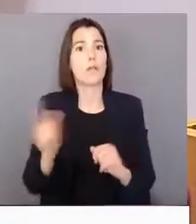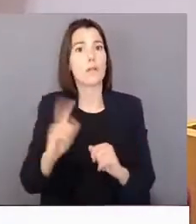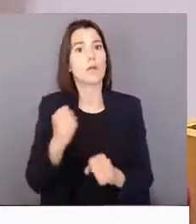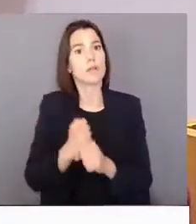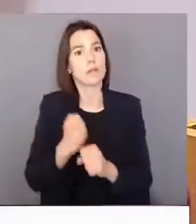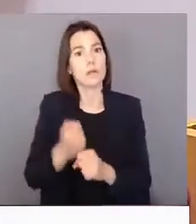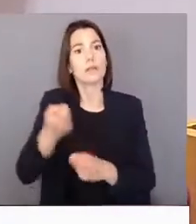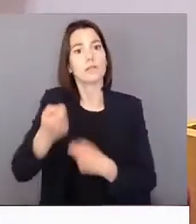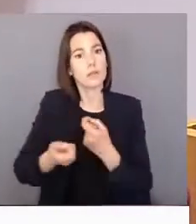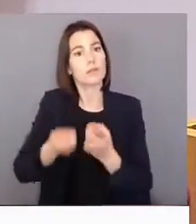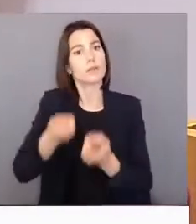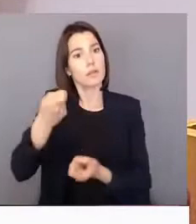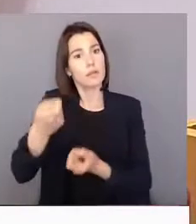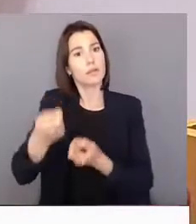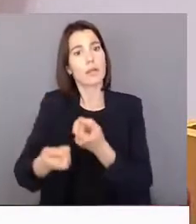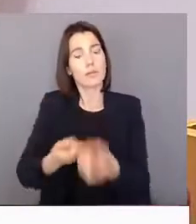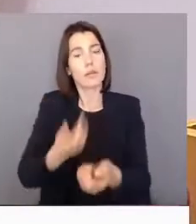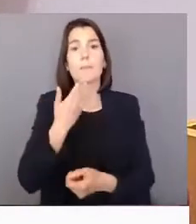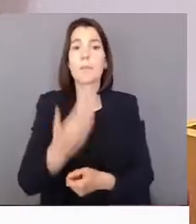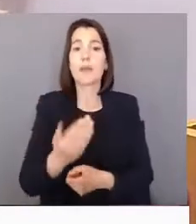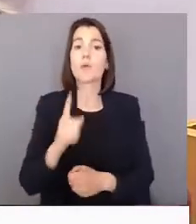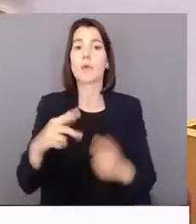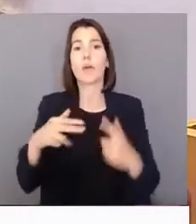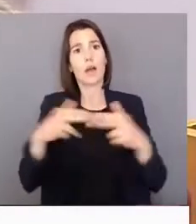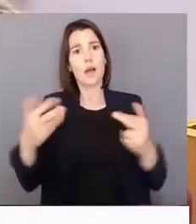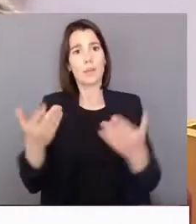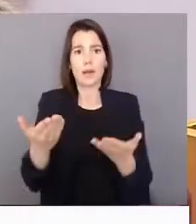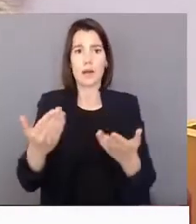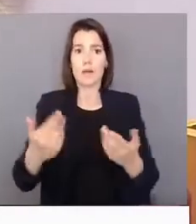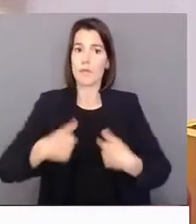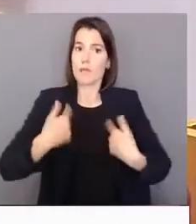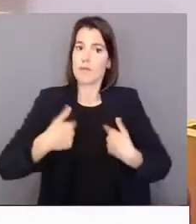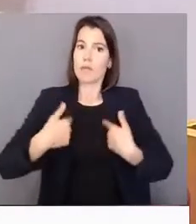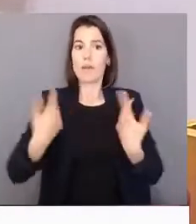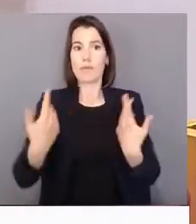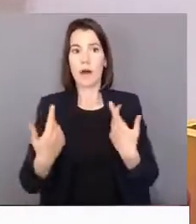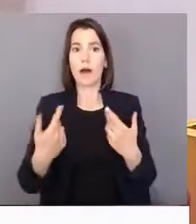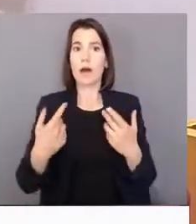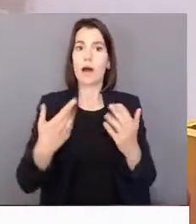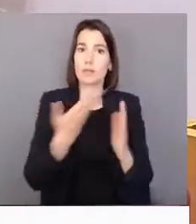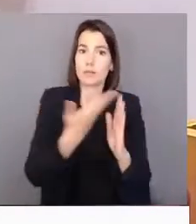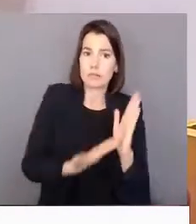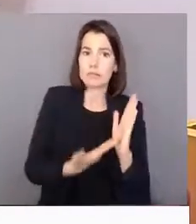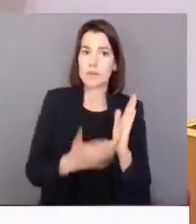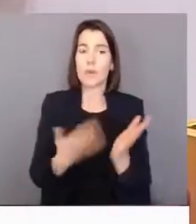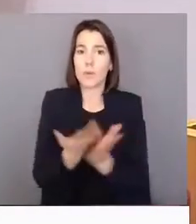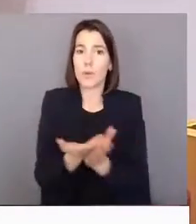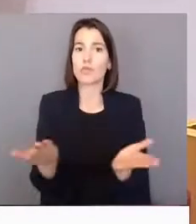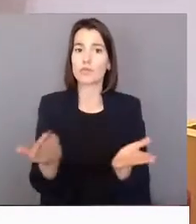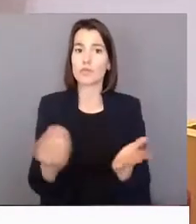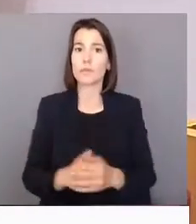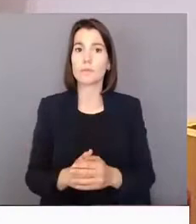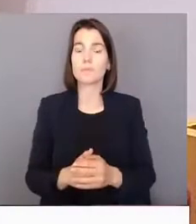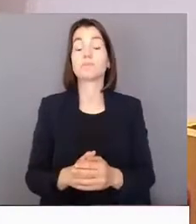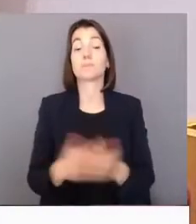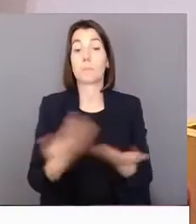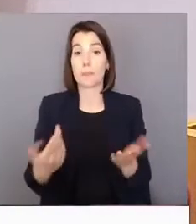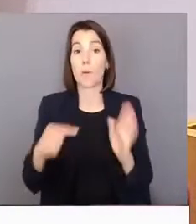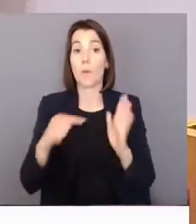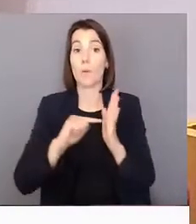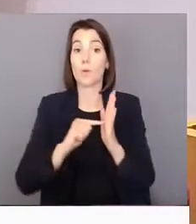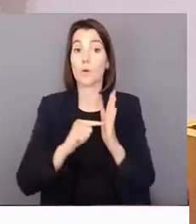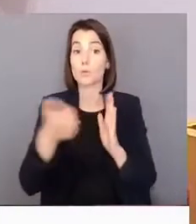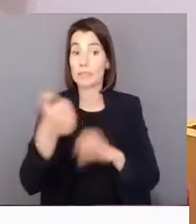o que se pede aqui é que o município seja pioneiro nestes pontos que aqui propomos. E em relação ao quinto ponto, por exemplo,